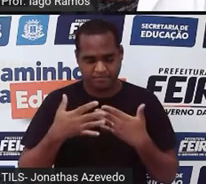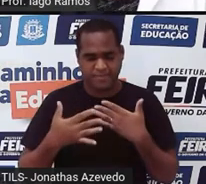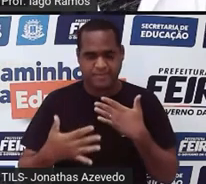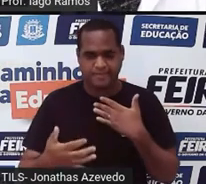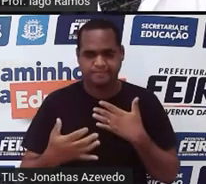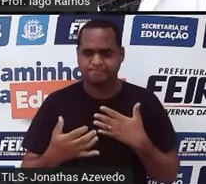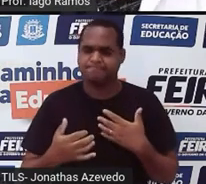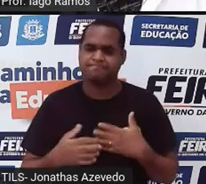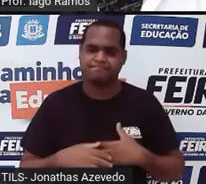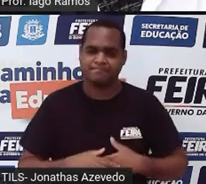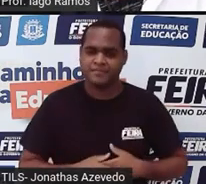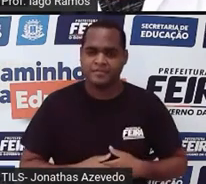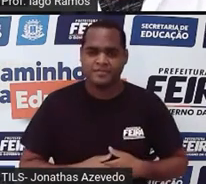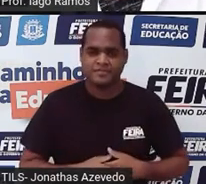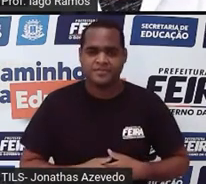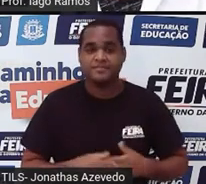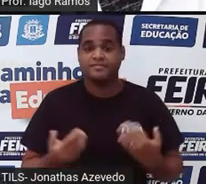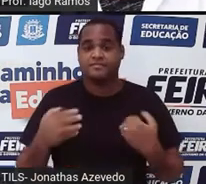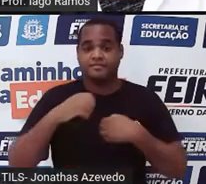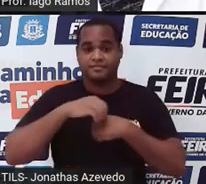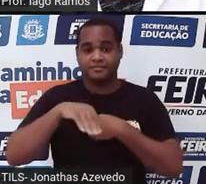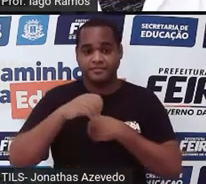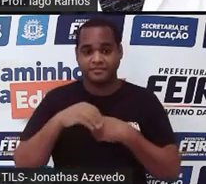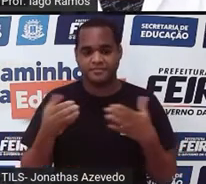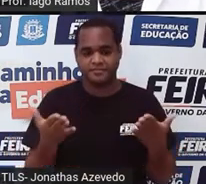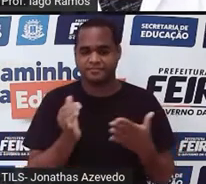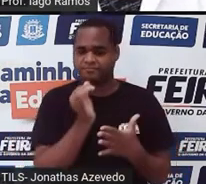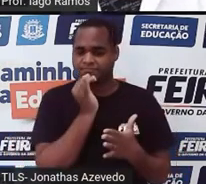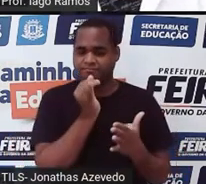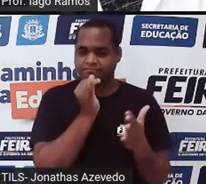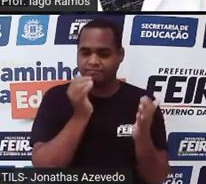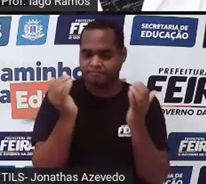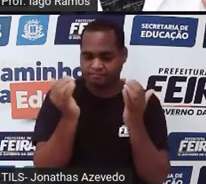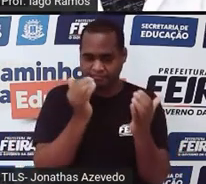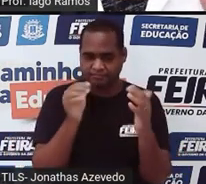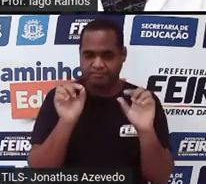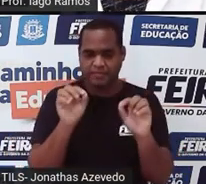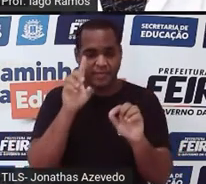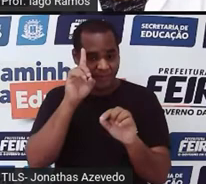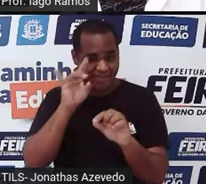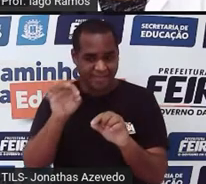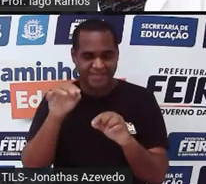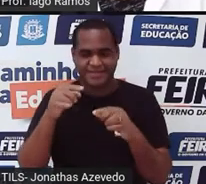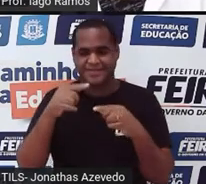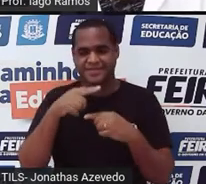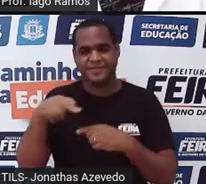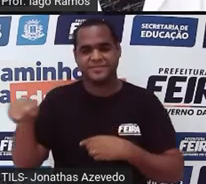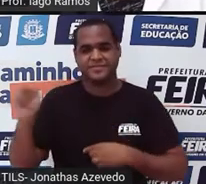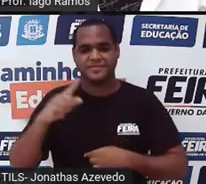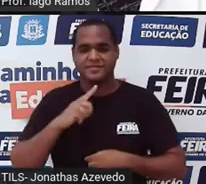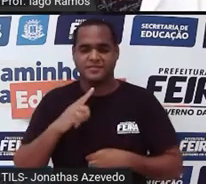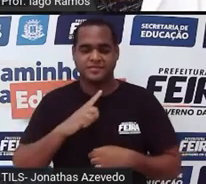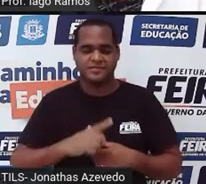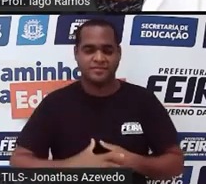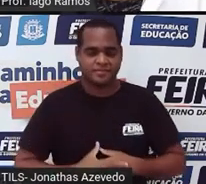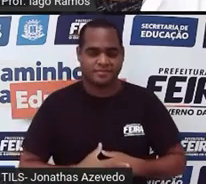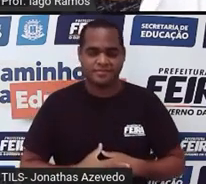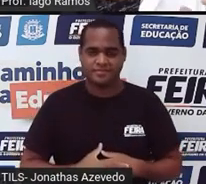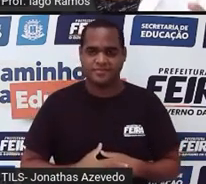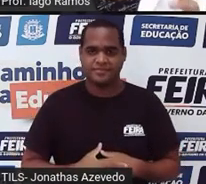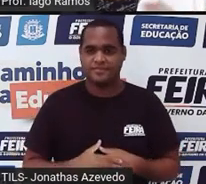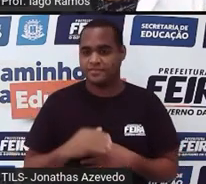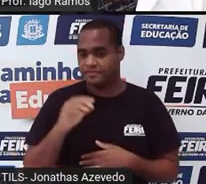Eu trago aqui agora, como exemplo, os dias da semana, né? Os dias da semana